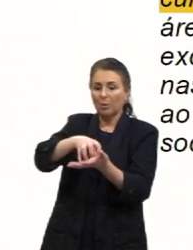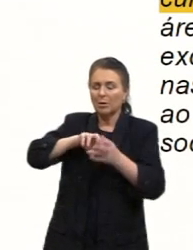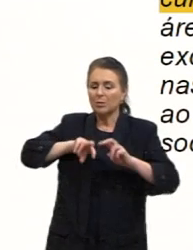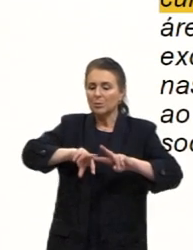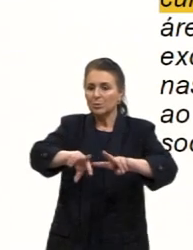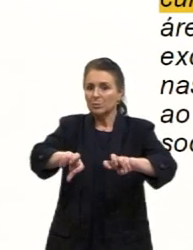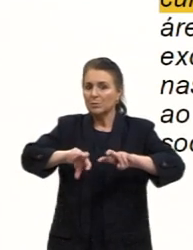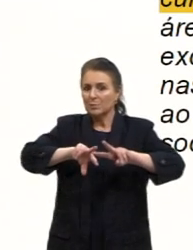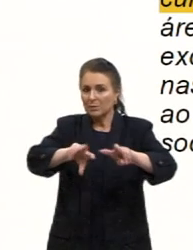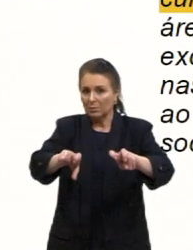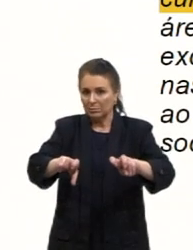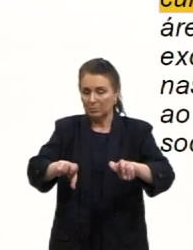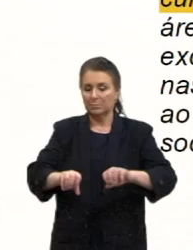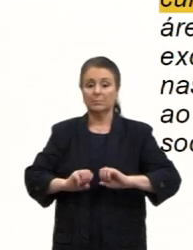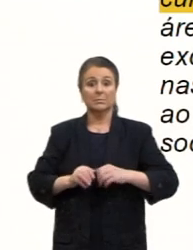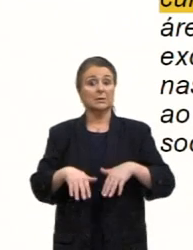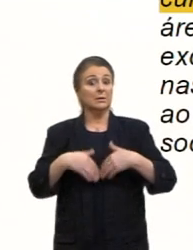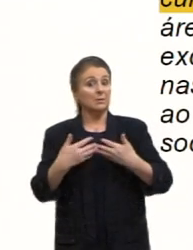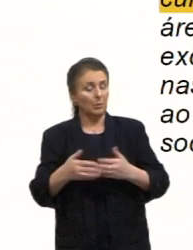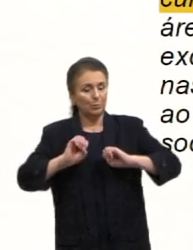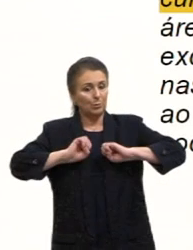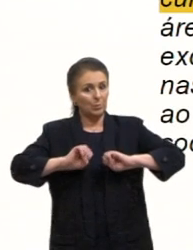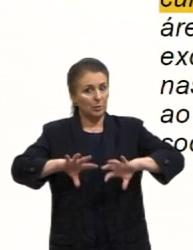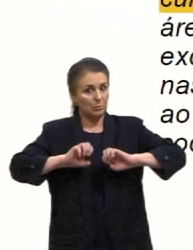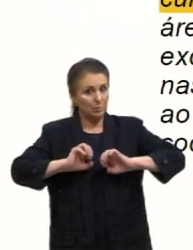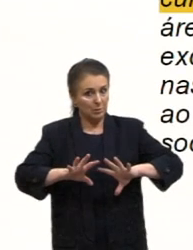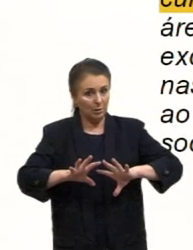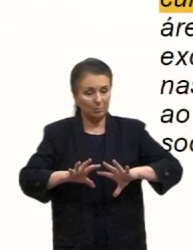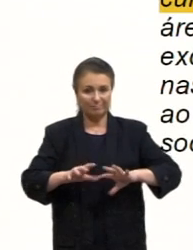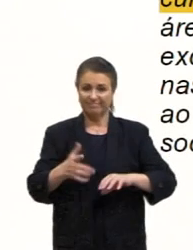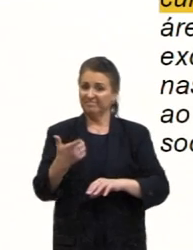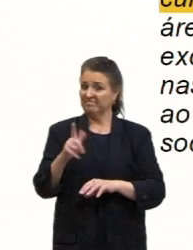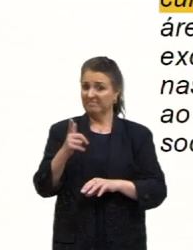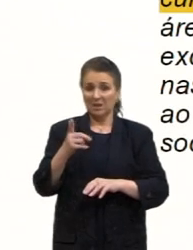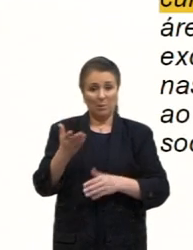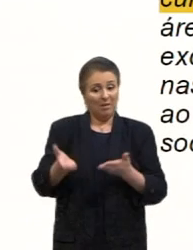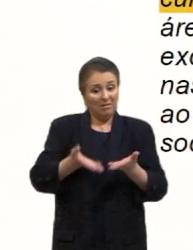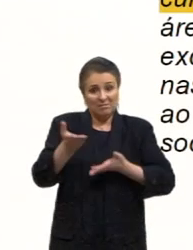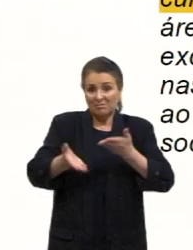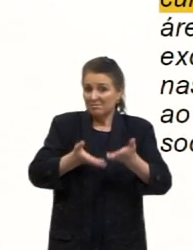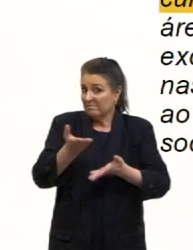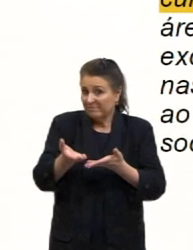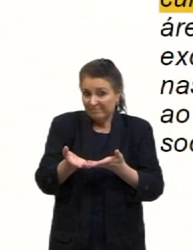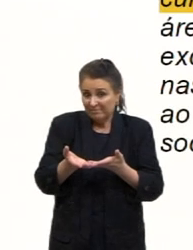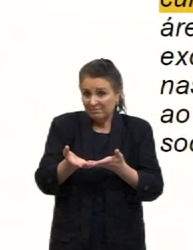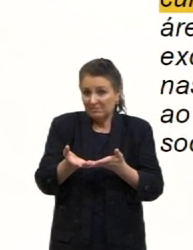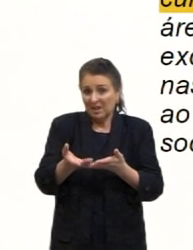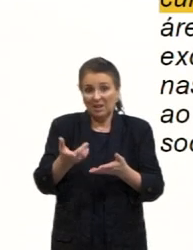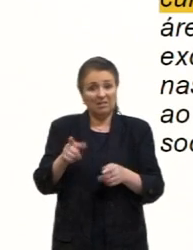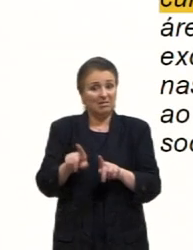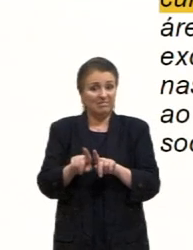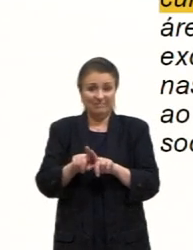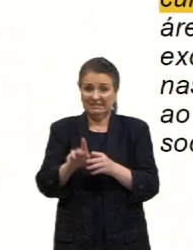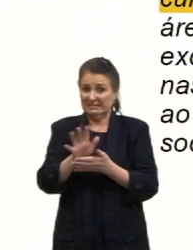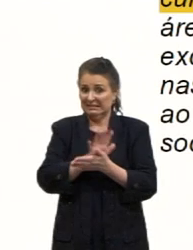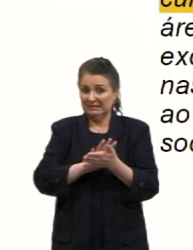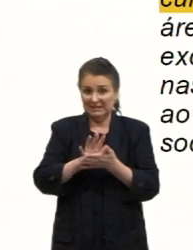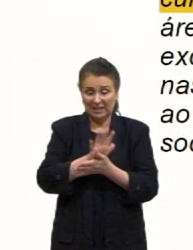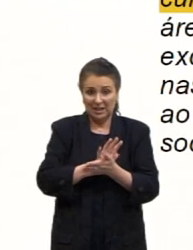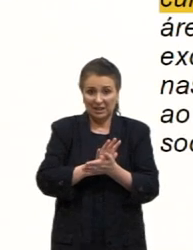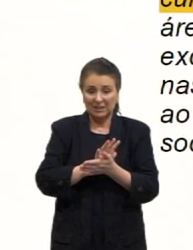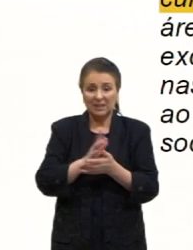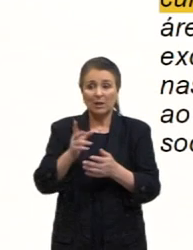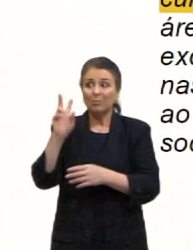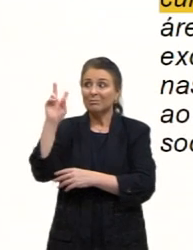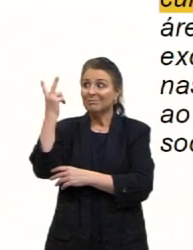na qual a educação não só era desestimulada como era proibida então é uma raiz histórica que a gente já